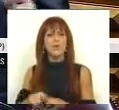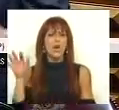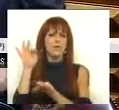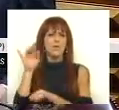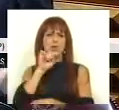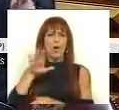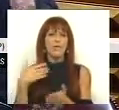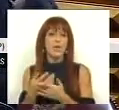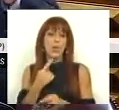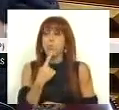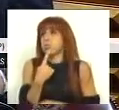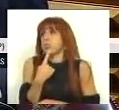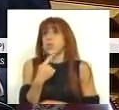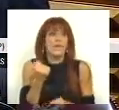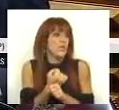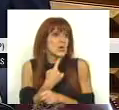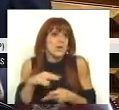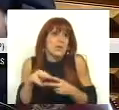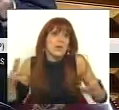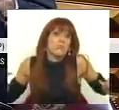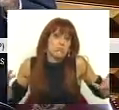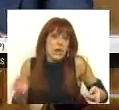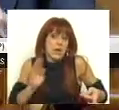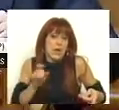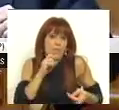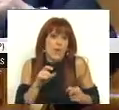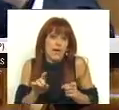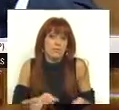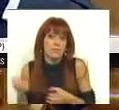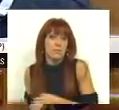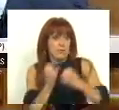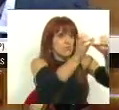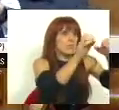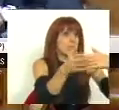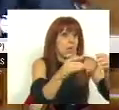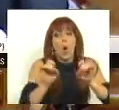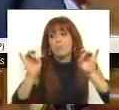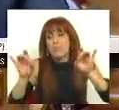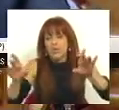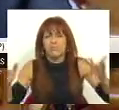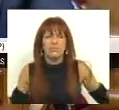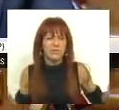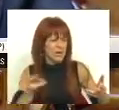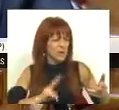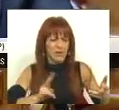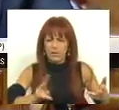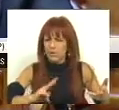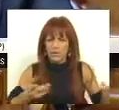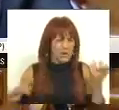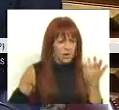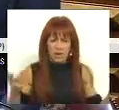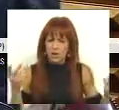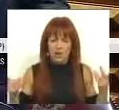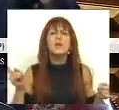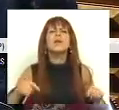das freguesias pode provocar um excesso de funcionários autárquicos e que estes podem vir a ser recolocados ou dispensados? Qual das duas versões é que é?